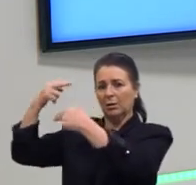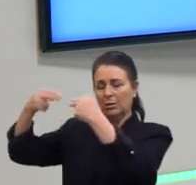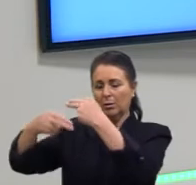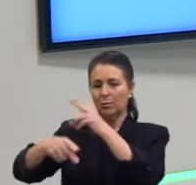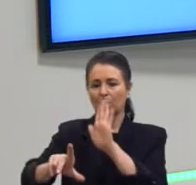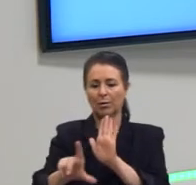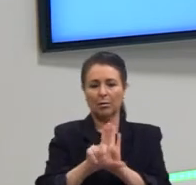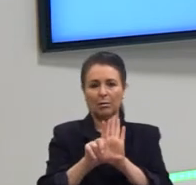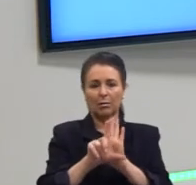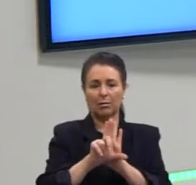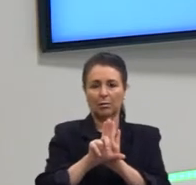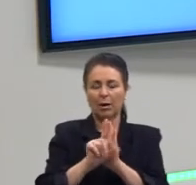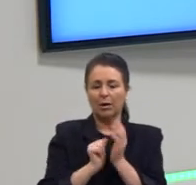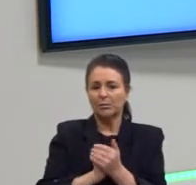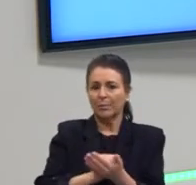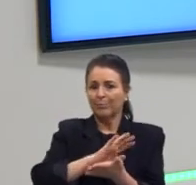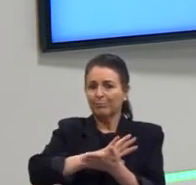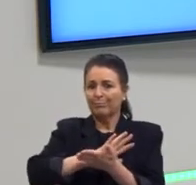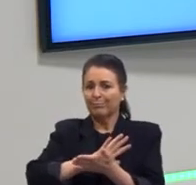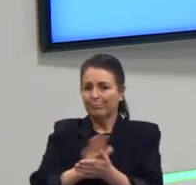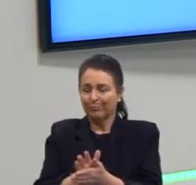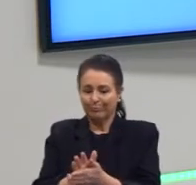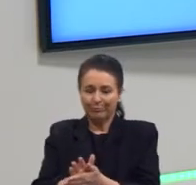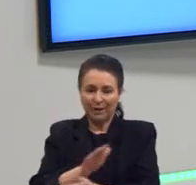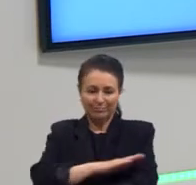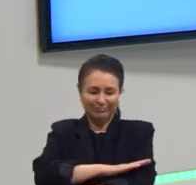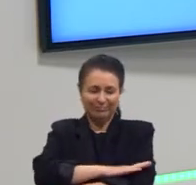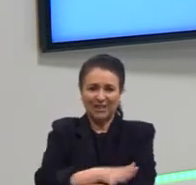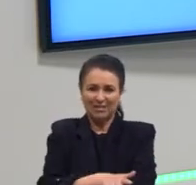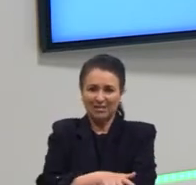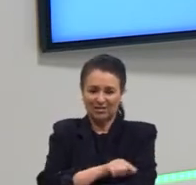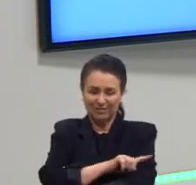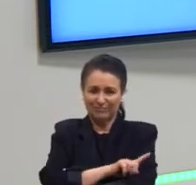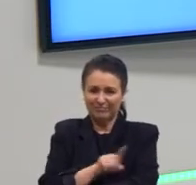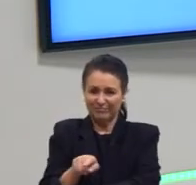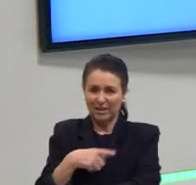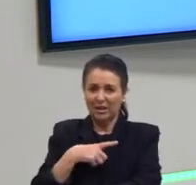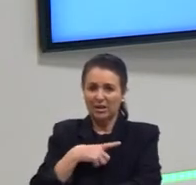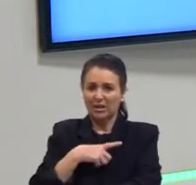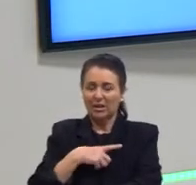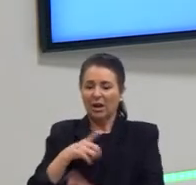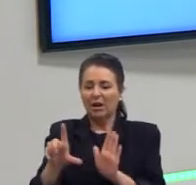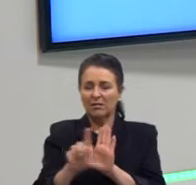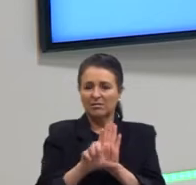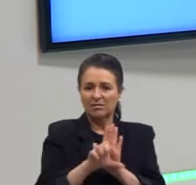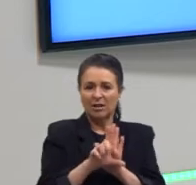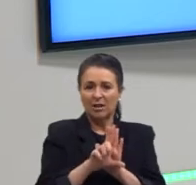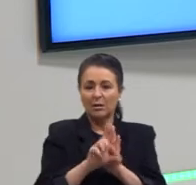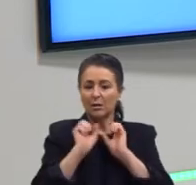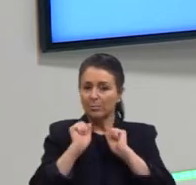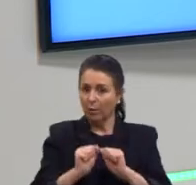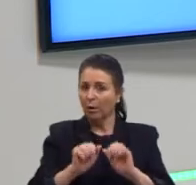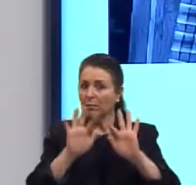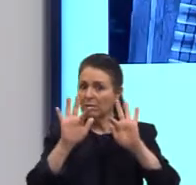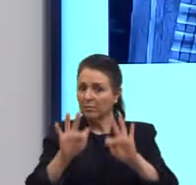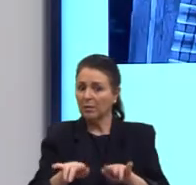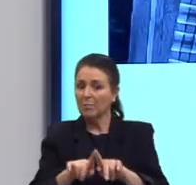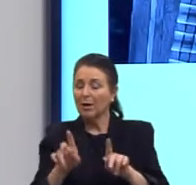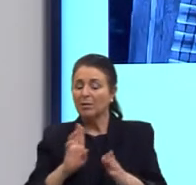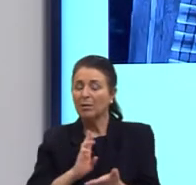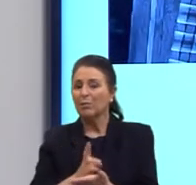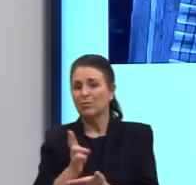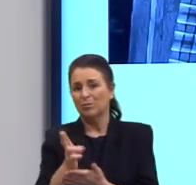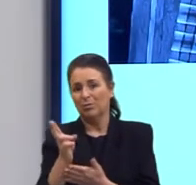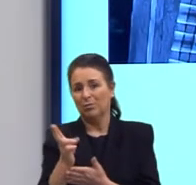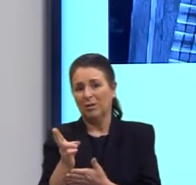racistas. E elas também podem muito bem acabar formalmente nas leis, mas continuar resquícios dela